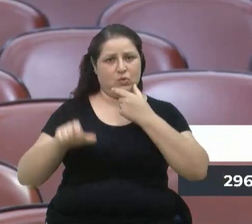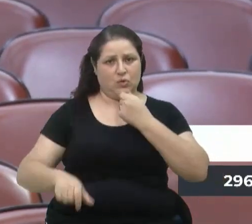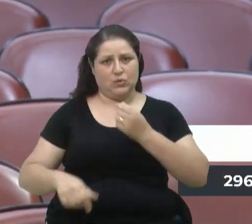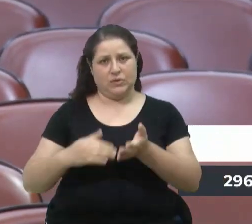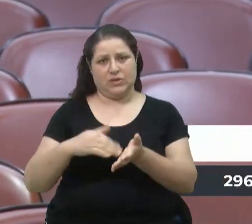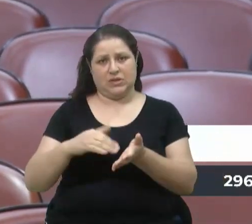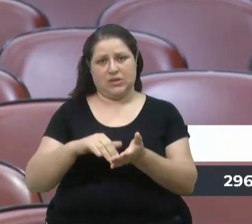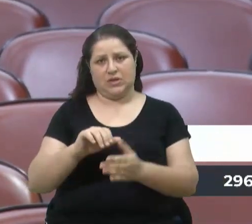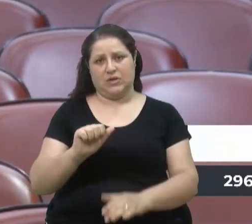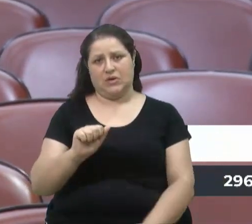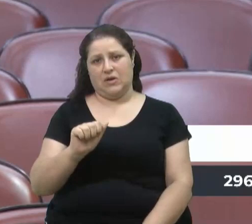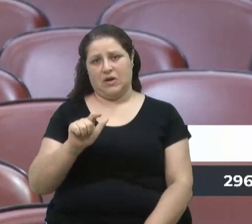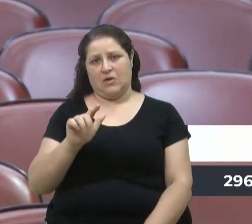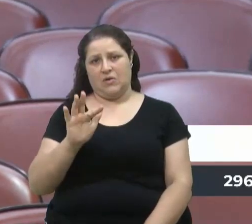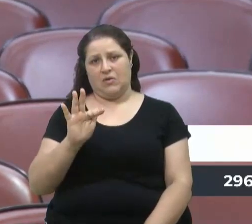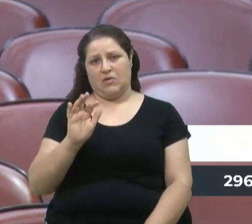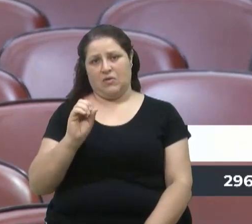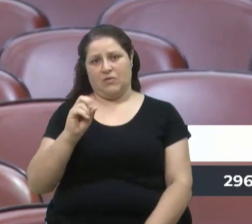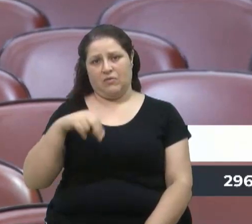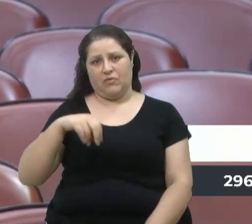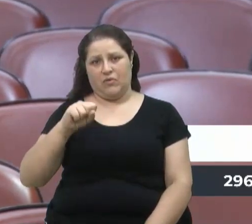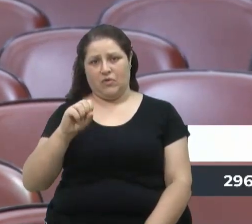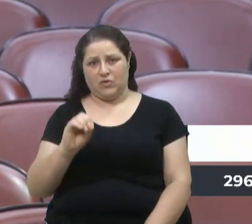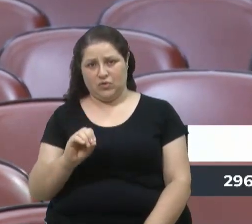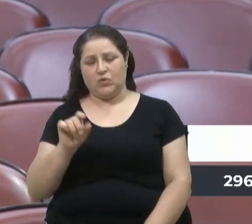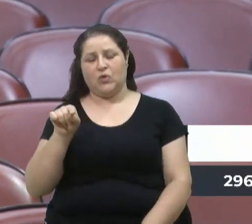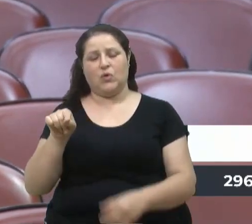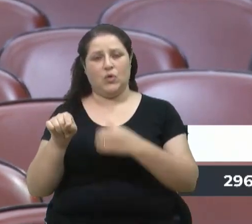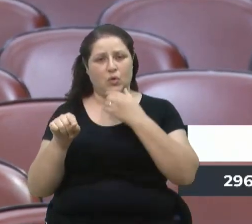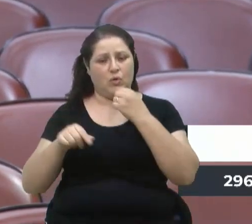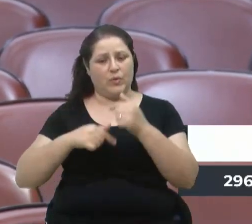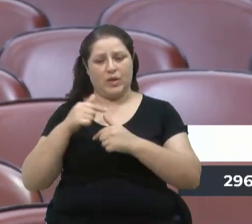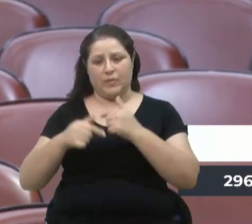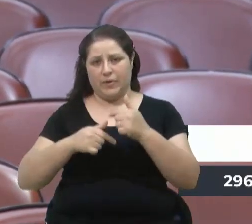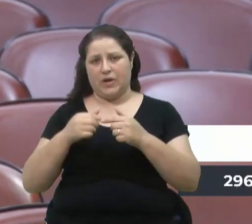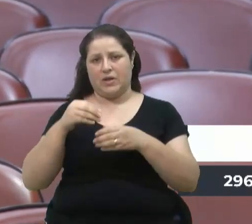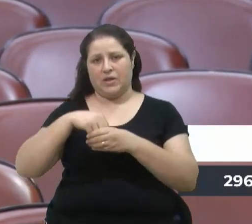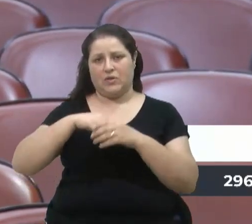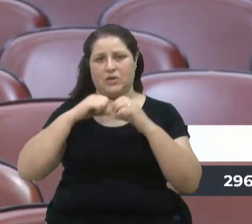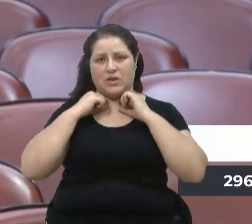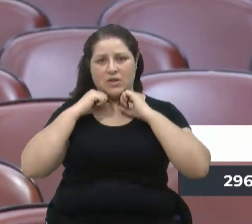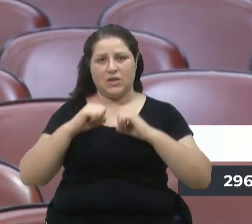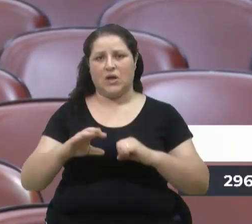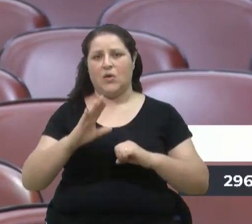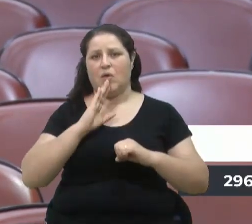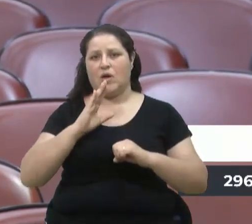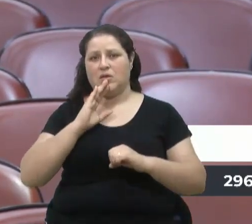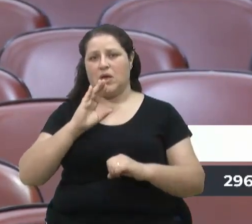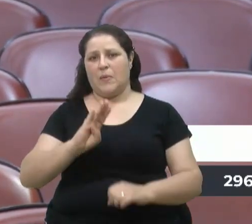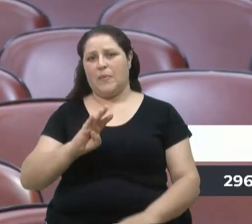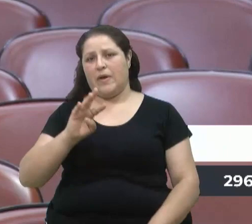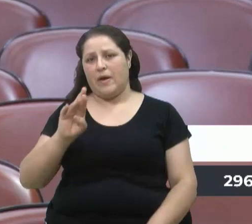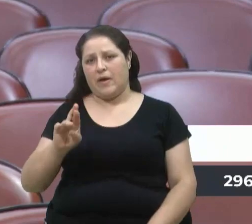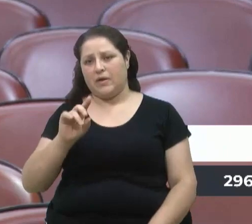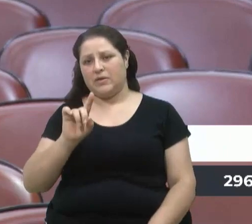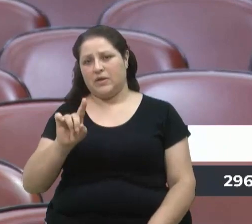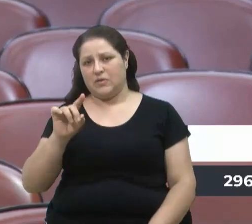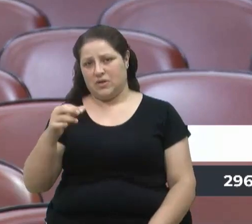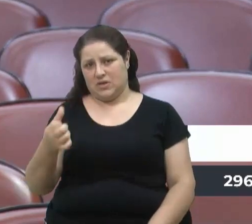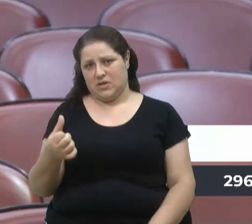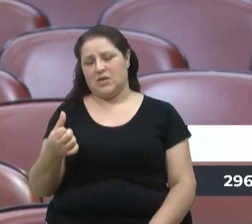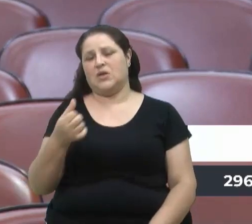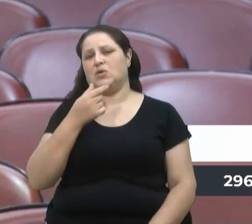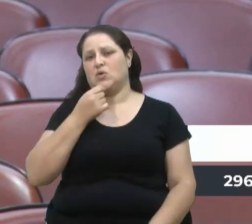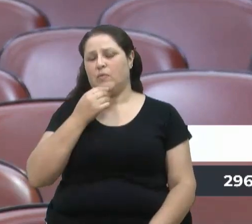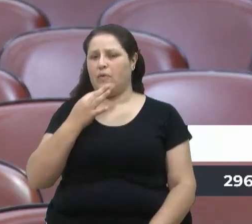por nossa Caxias, que conhece tanto a BR-116, conhece a BR-116 como nunca, então estamos